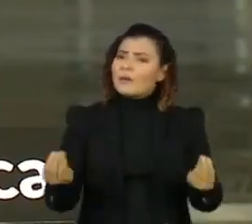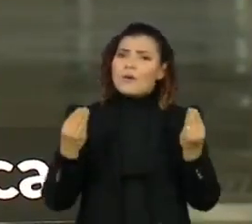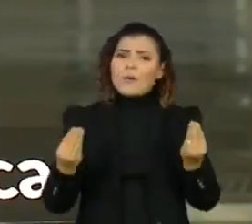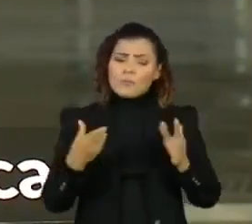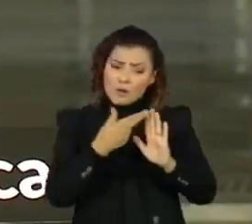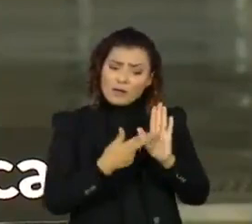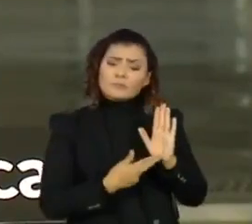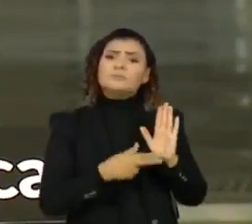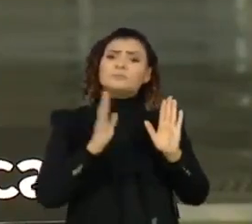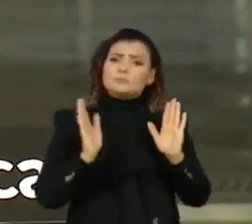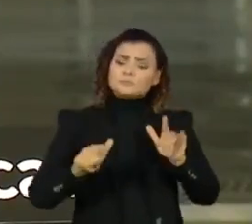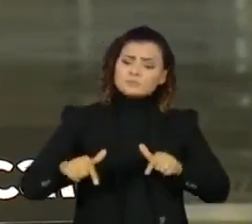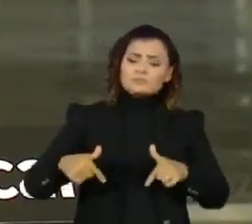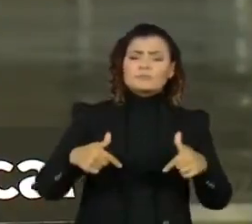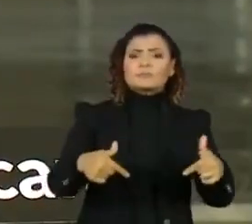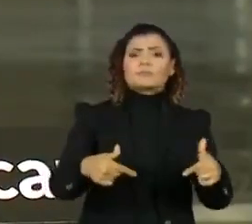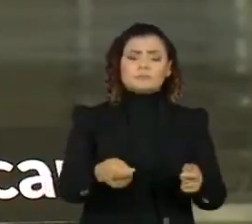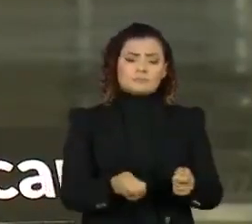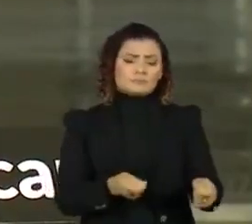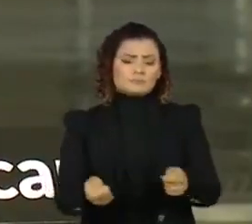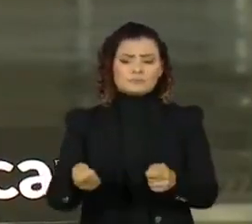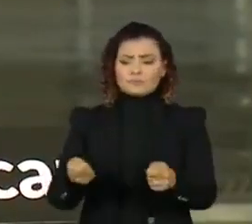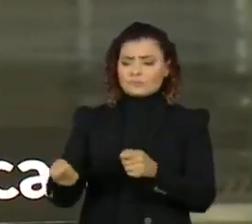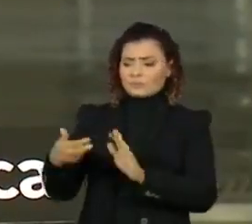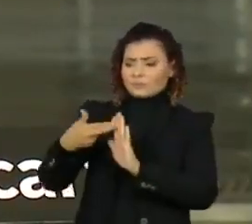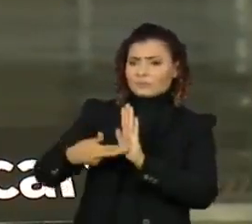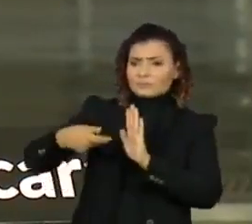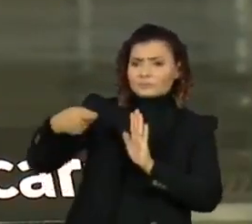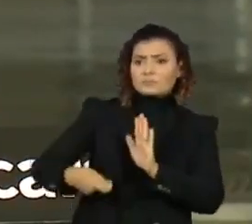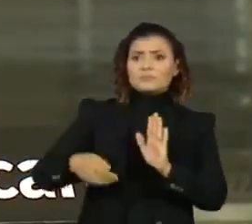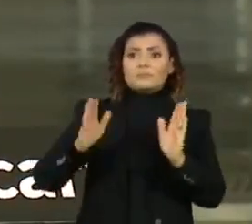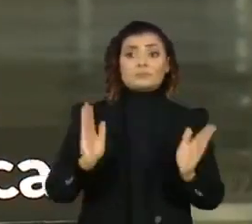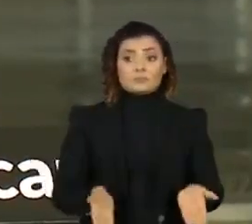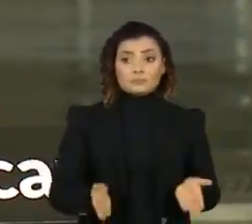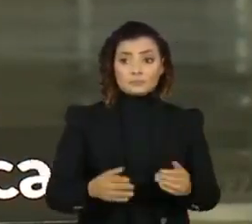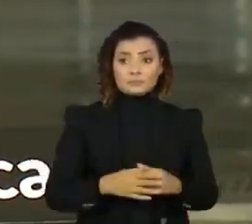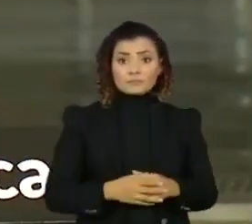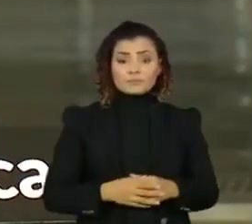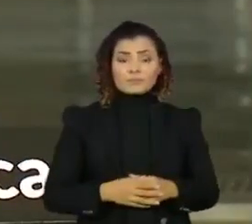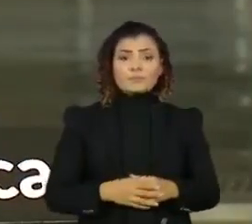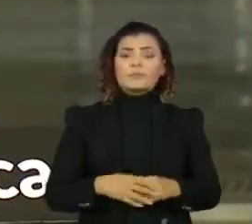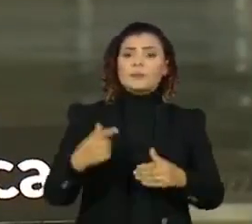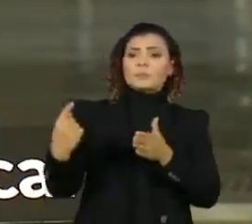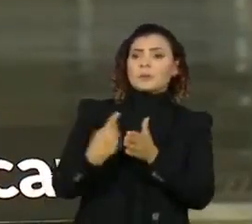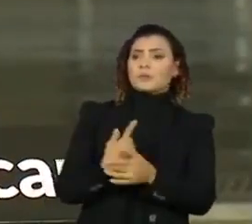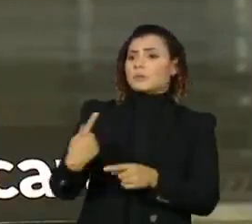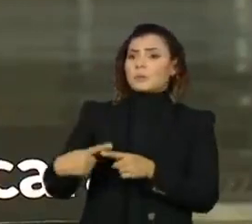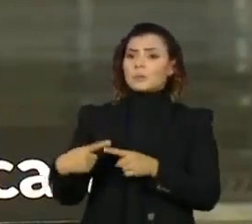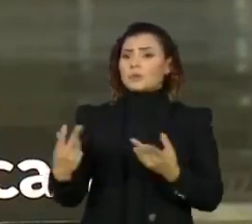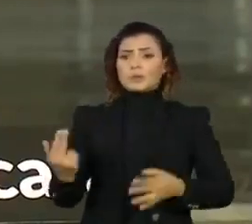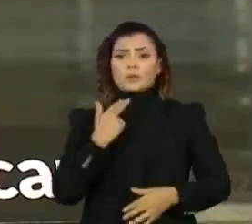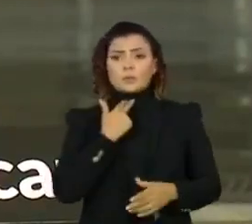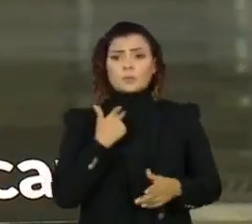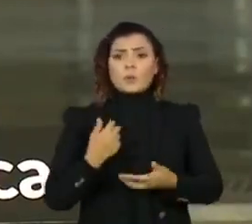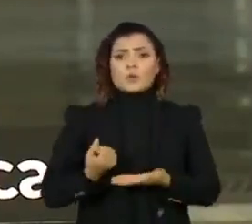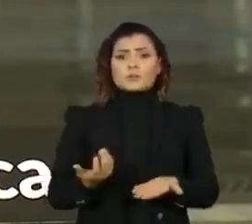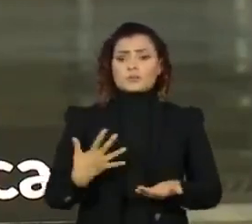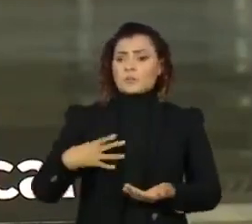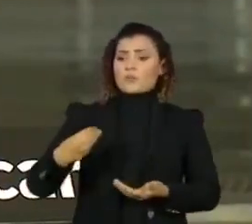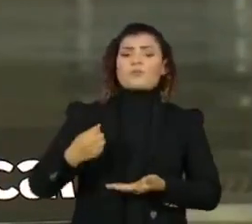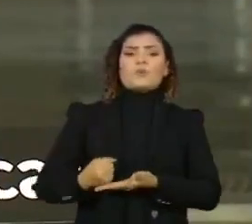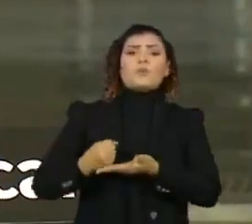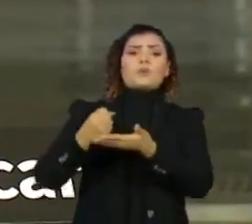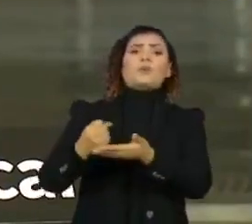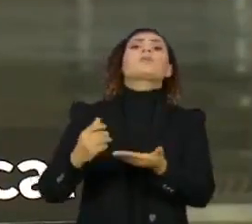as medidas que estamos tomando de restrições maiores, nos questionam por que não posso levar meus filhos